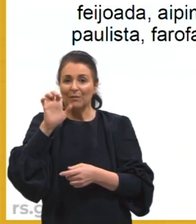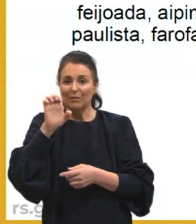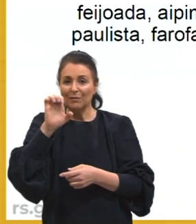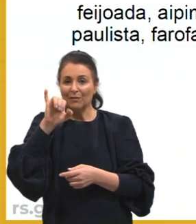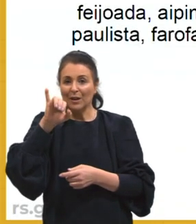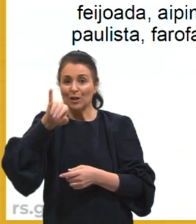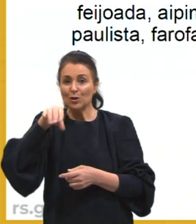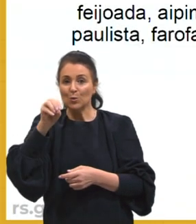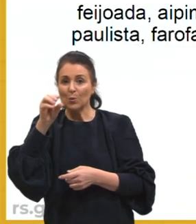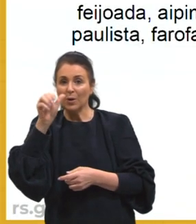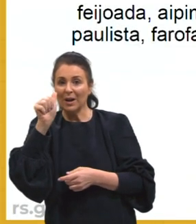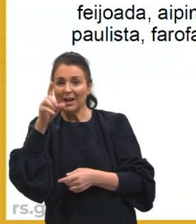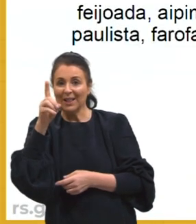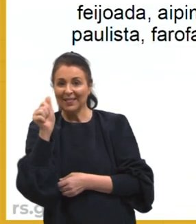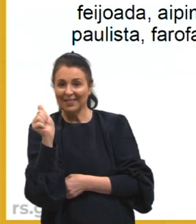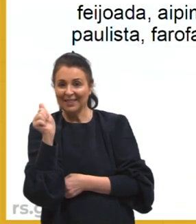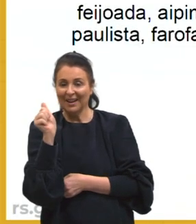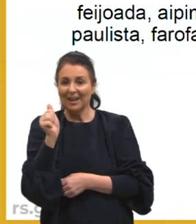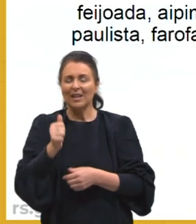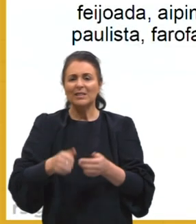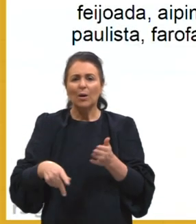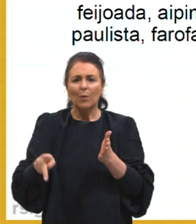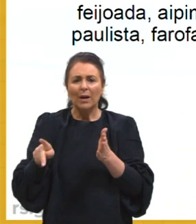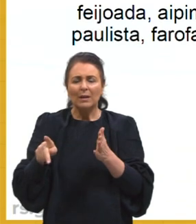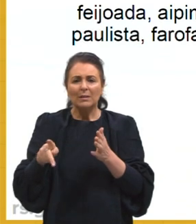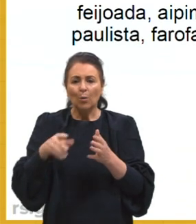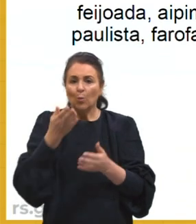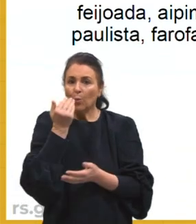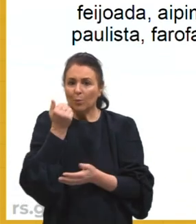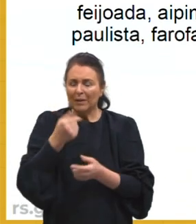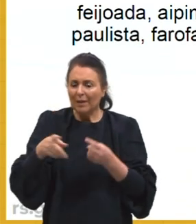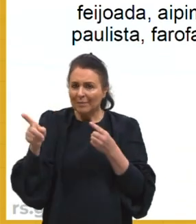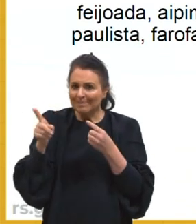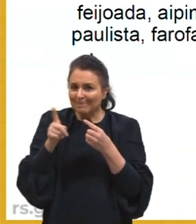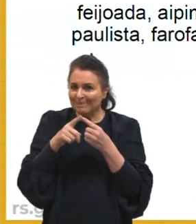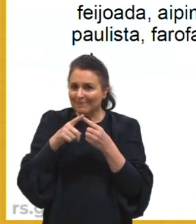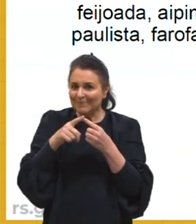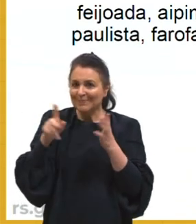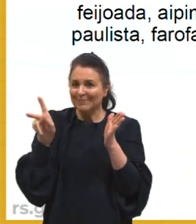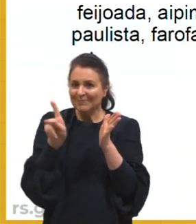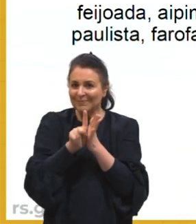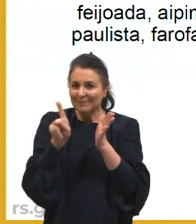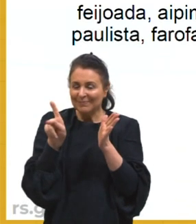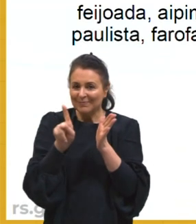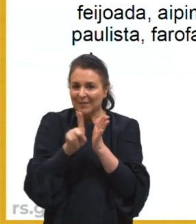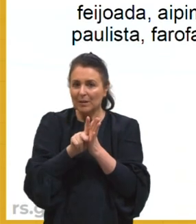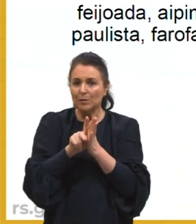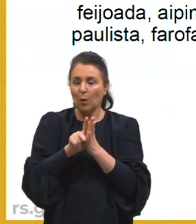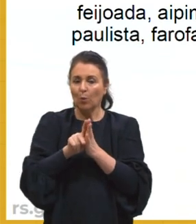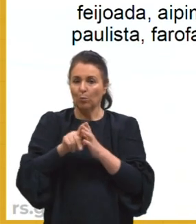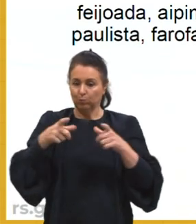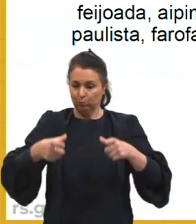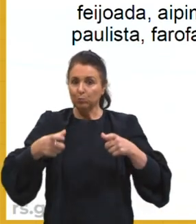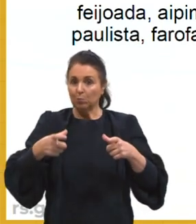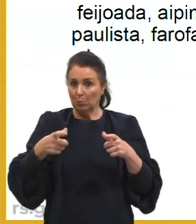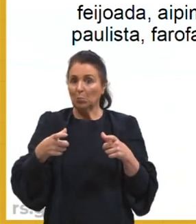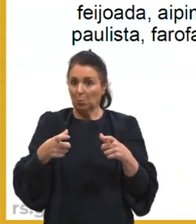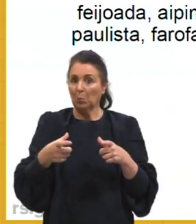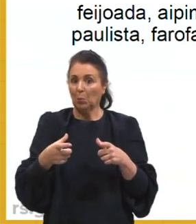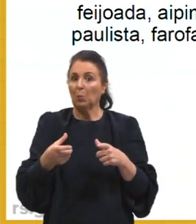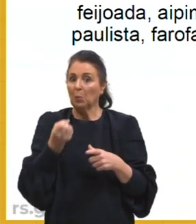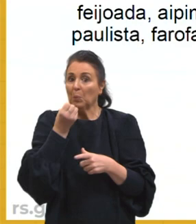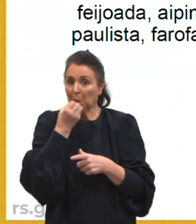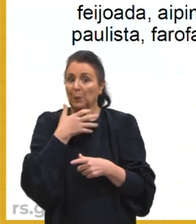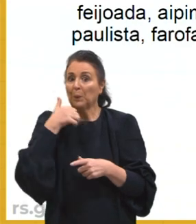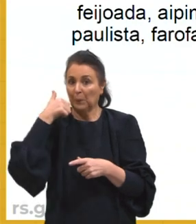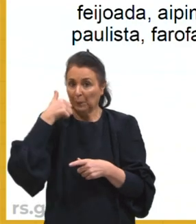podemos observar que esses pratos típicos aqui da região sudeste são pratos reforçados, digamos assim, muito